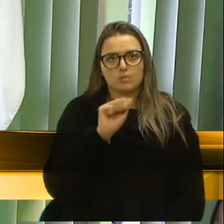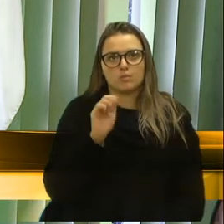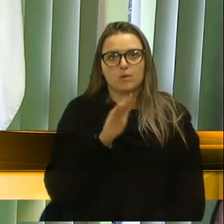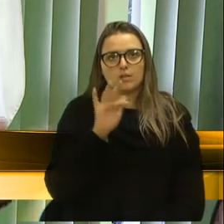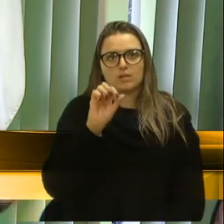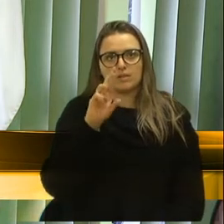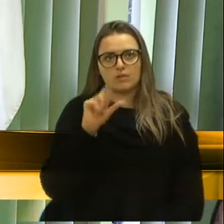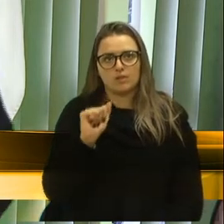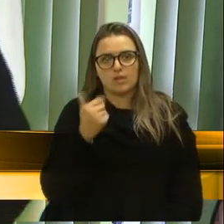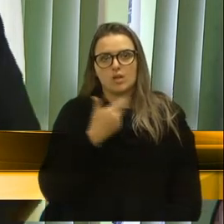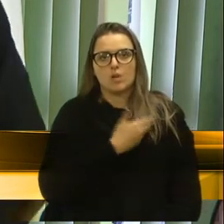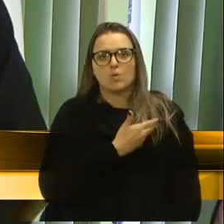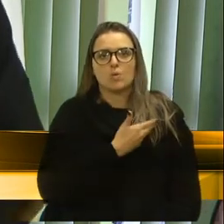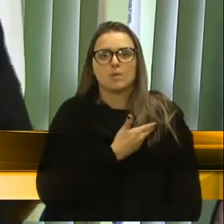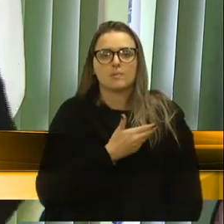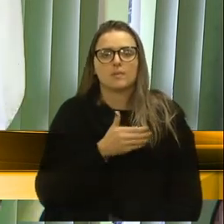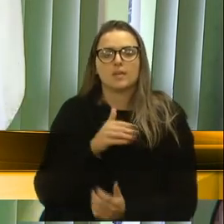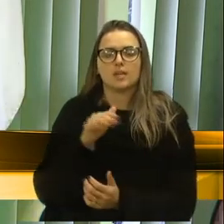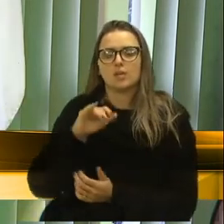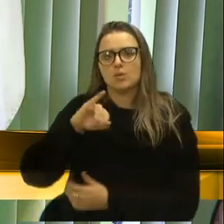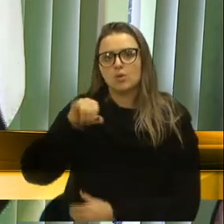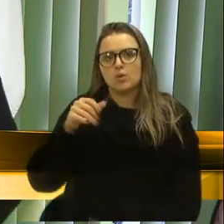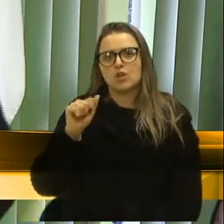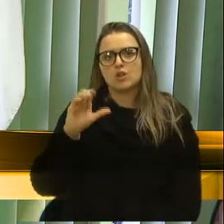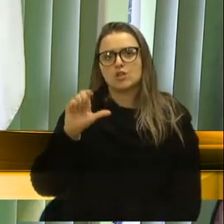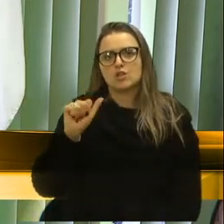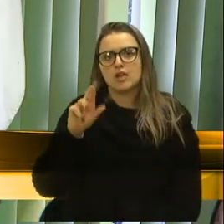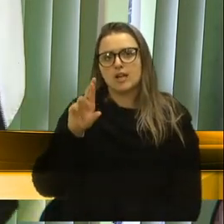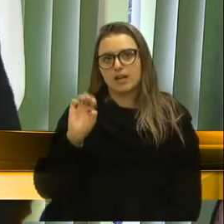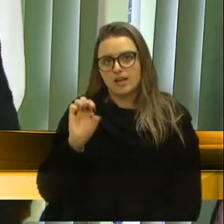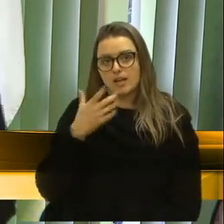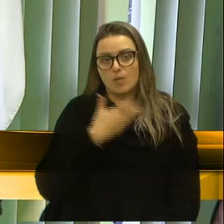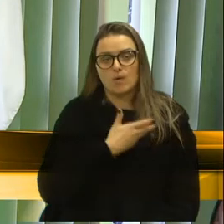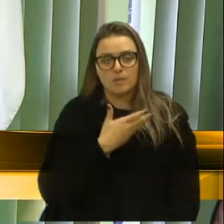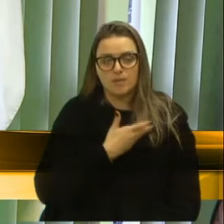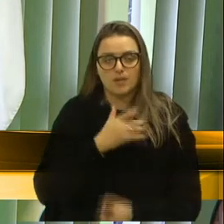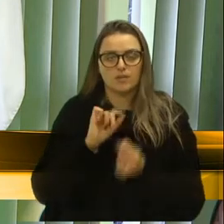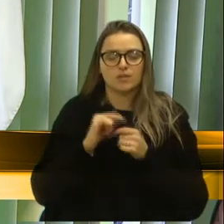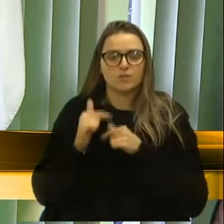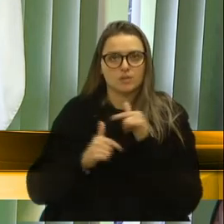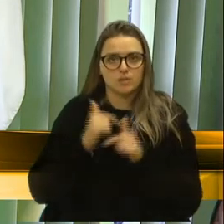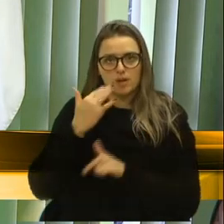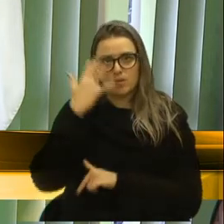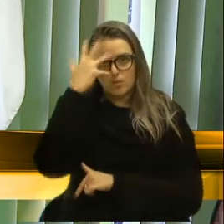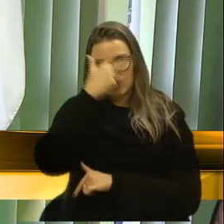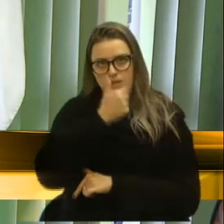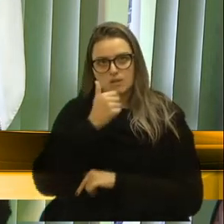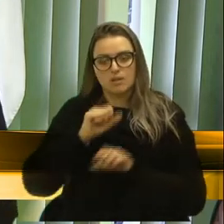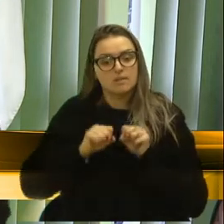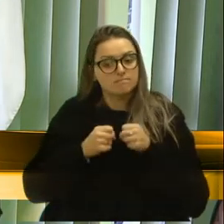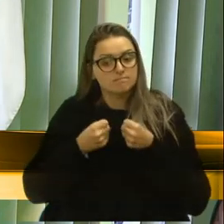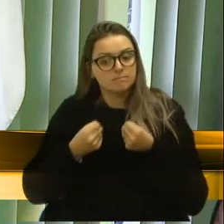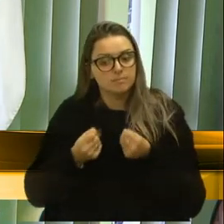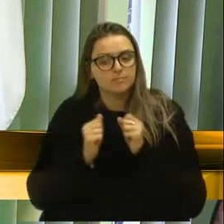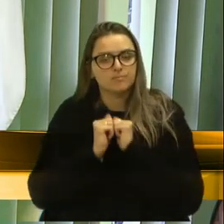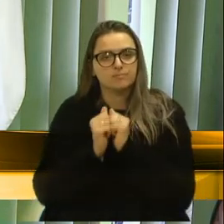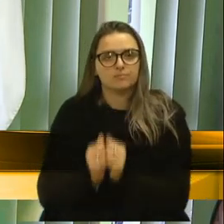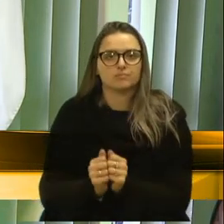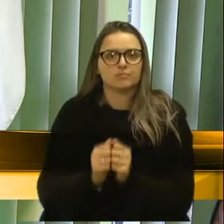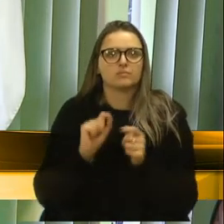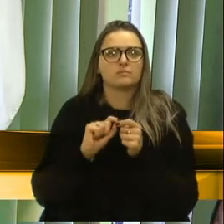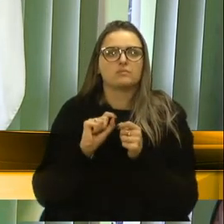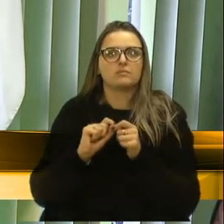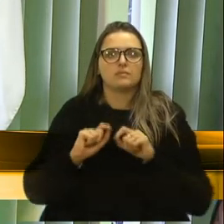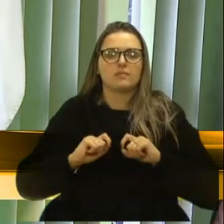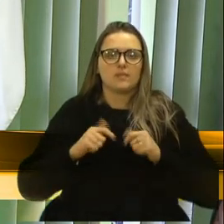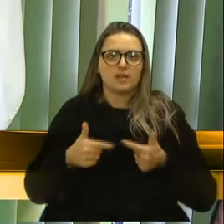da Codeca fez um trabalho muito bonito, uma pessoa que se dedicou, vestiu a camisa para essa